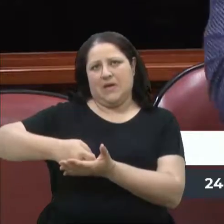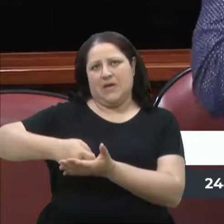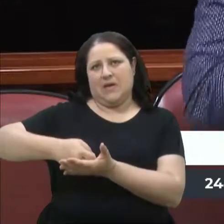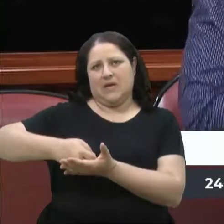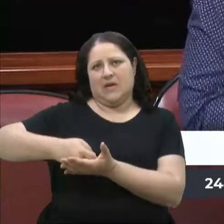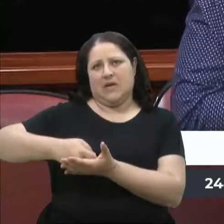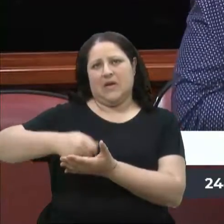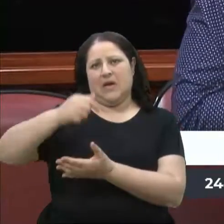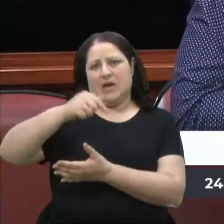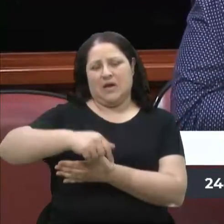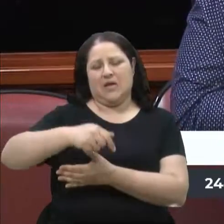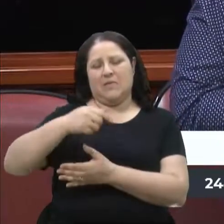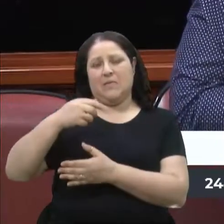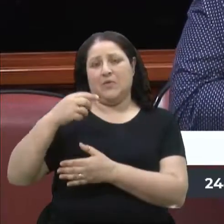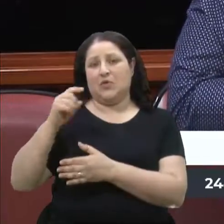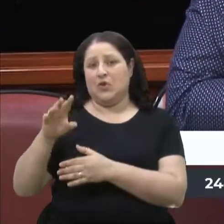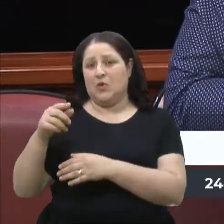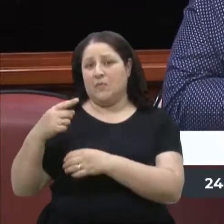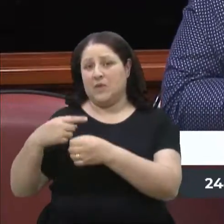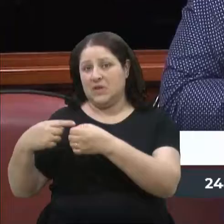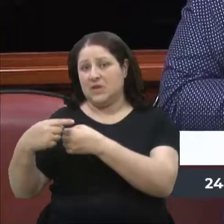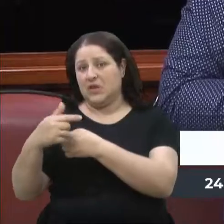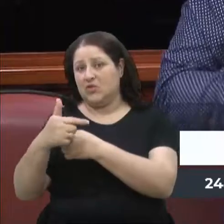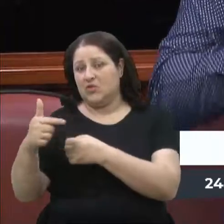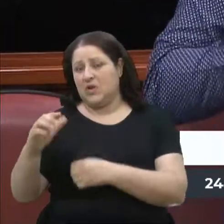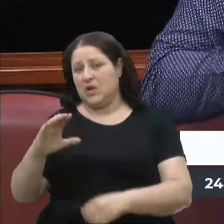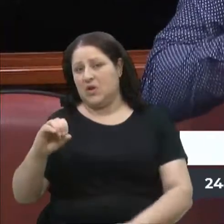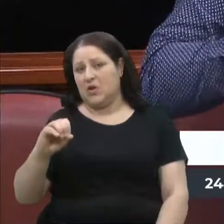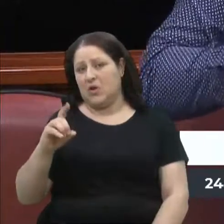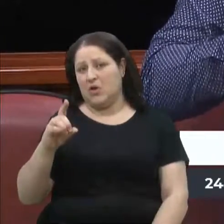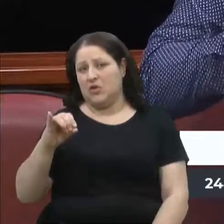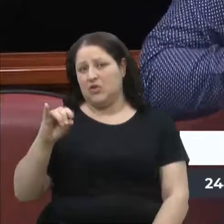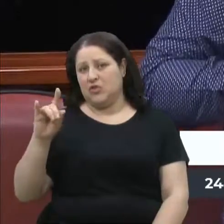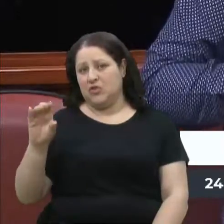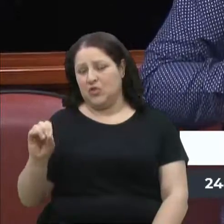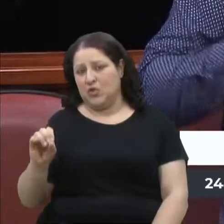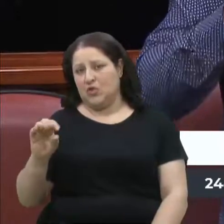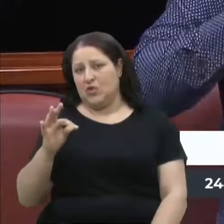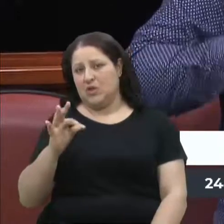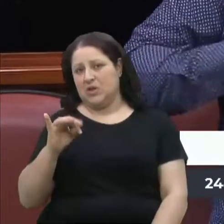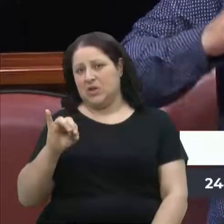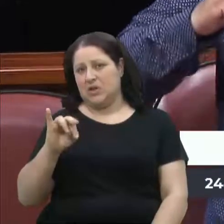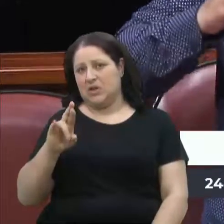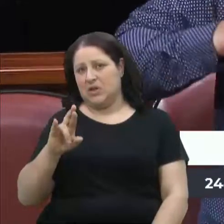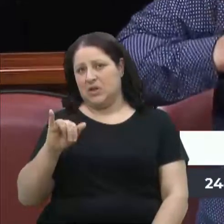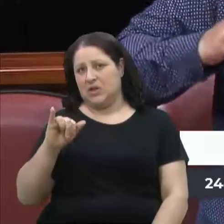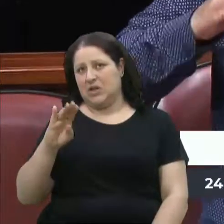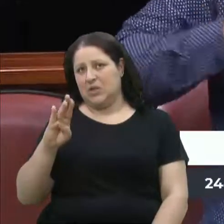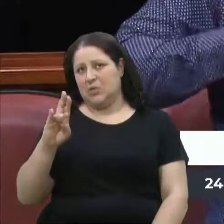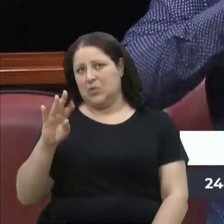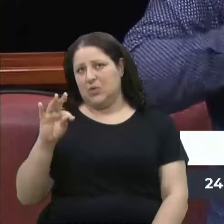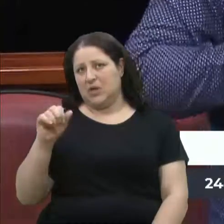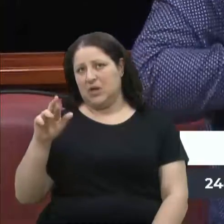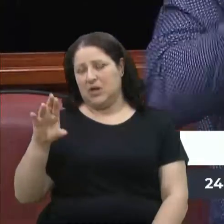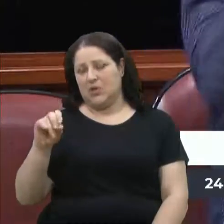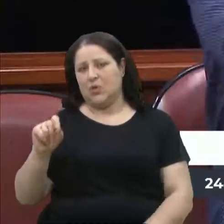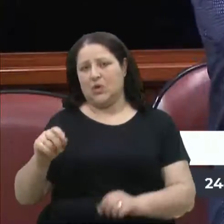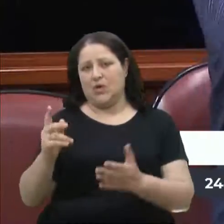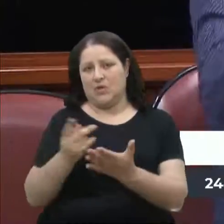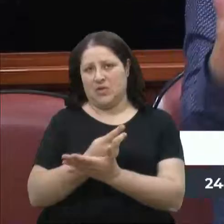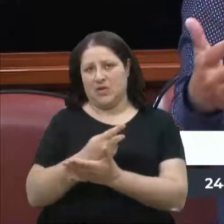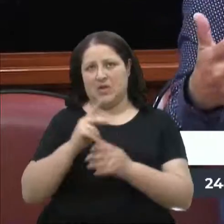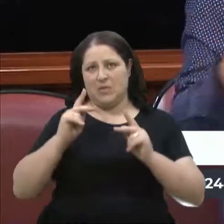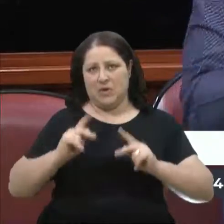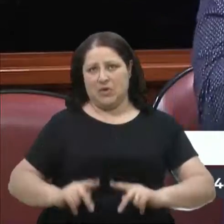Mas o nosso tem código tributário. E o que acontece? Um morador do PAR paga o mesmo ITBI que um morador